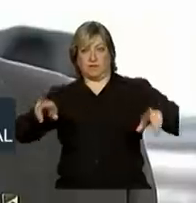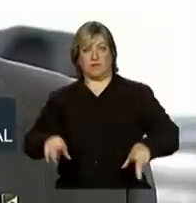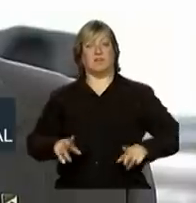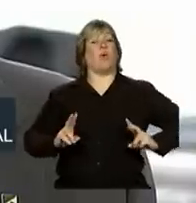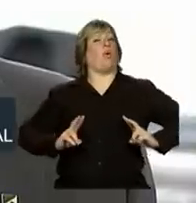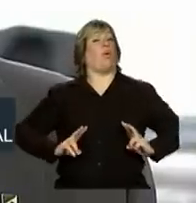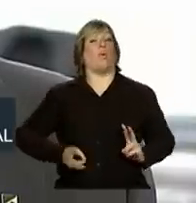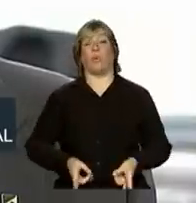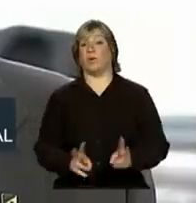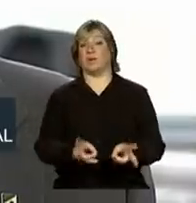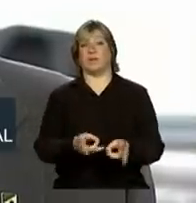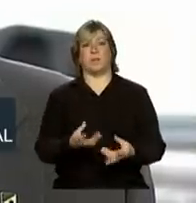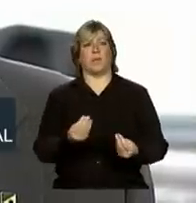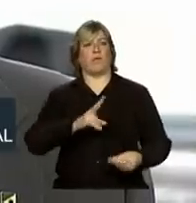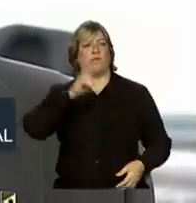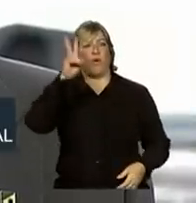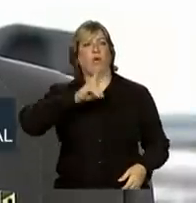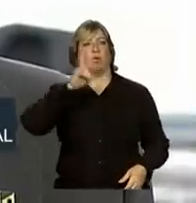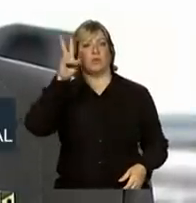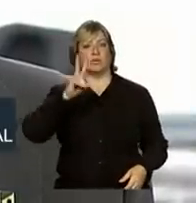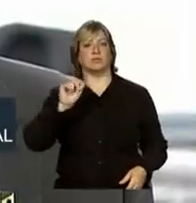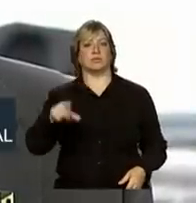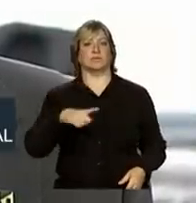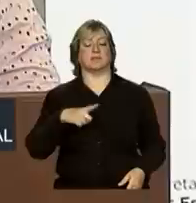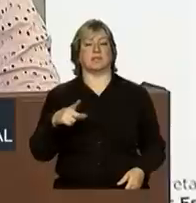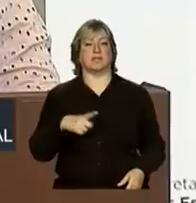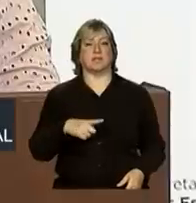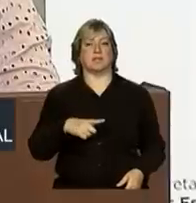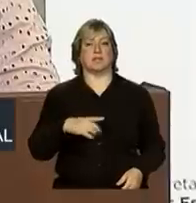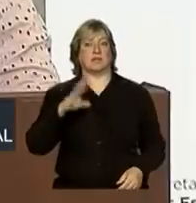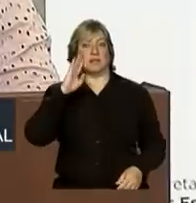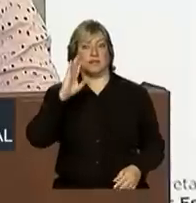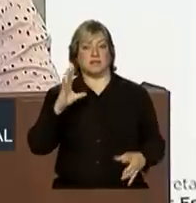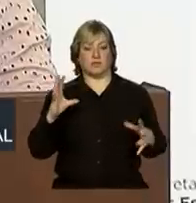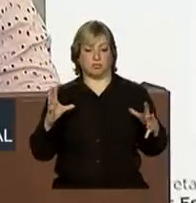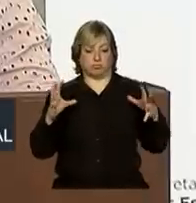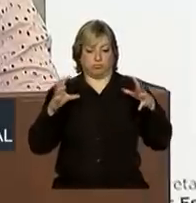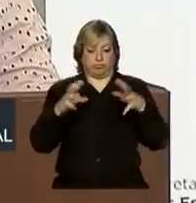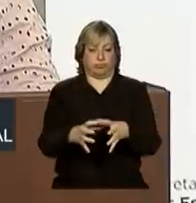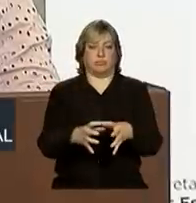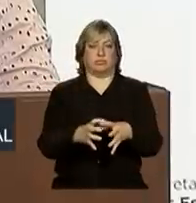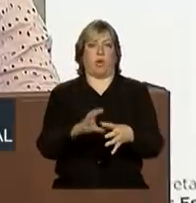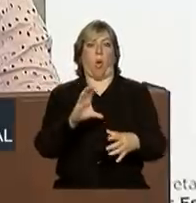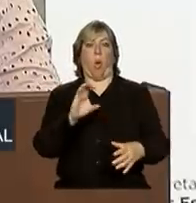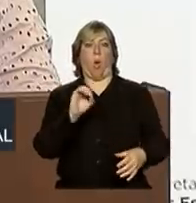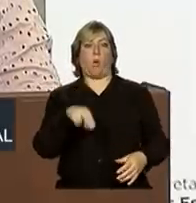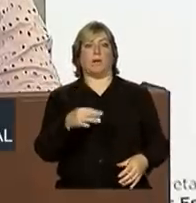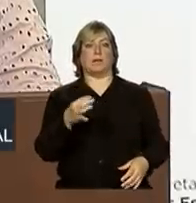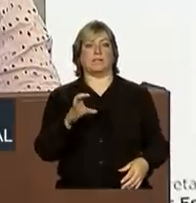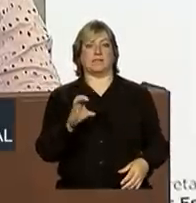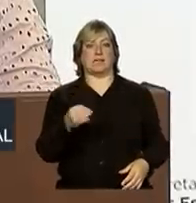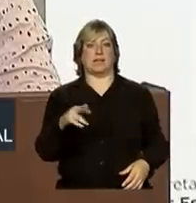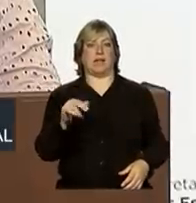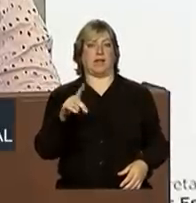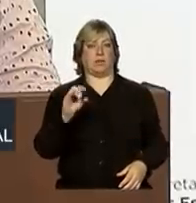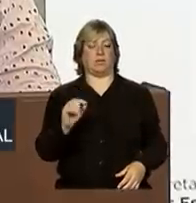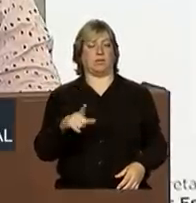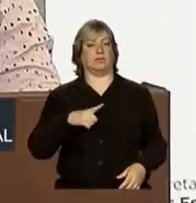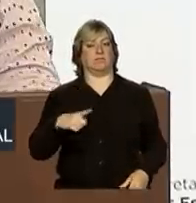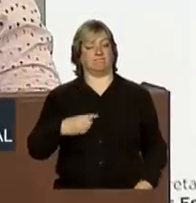enormes e as forças da concentração permanecem vivas e atuantes.